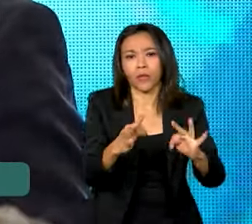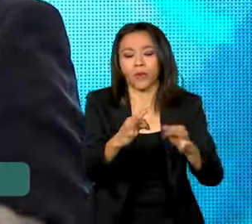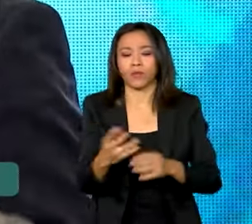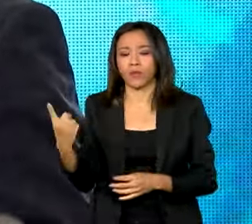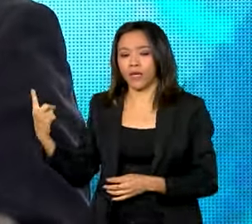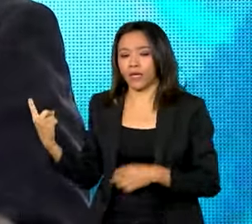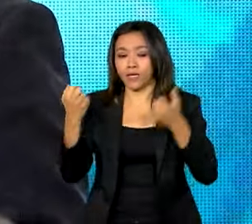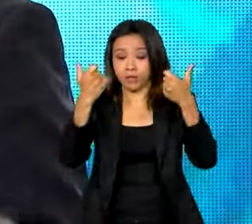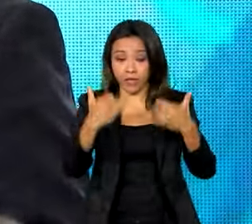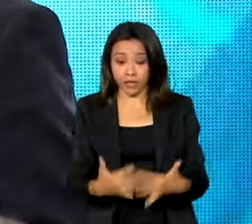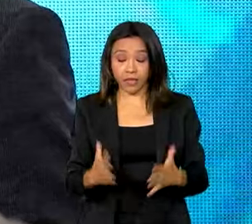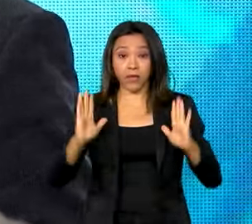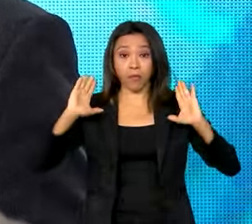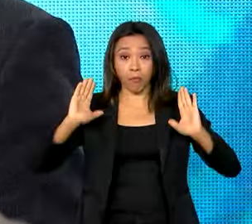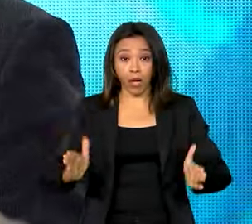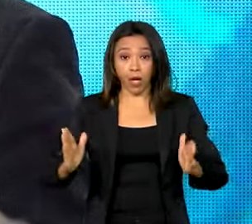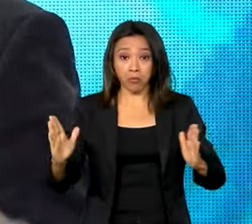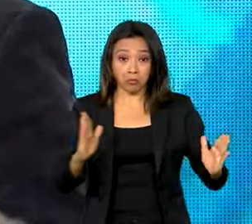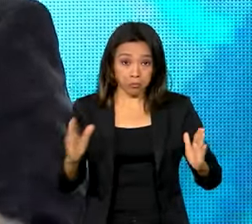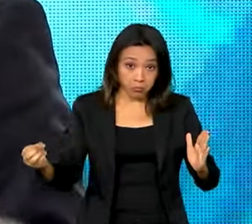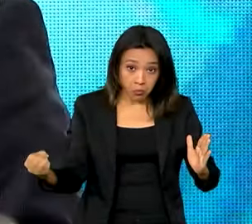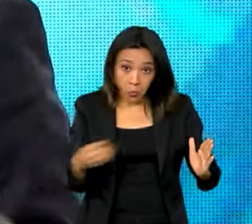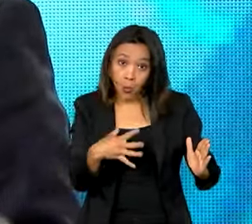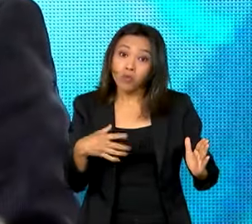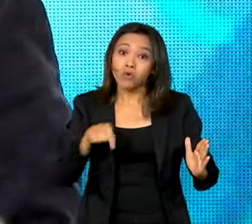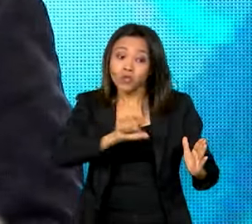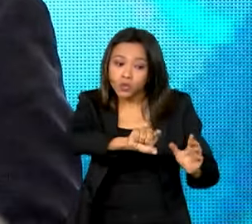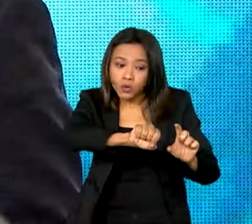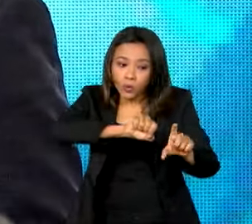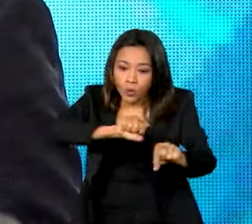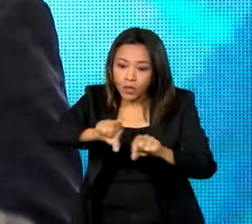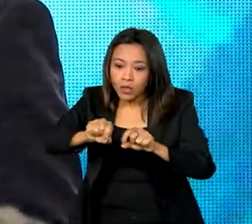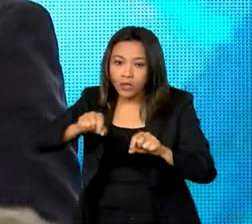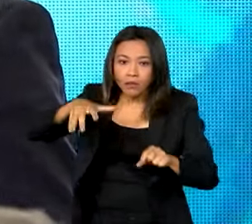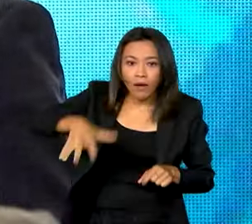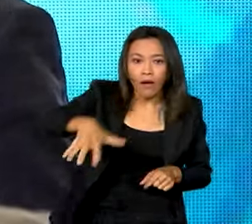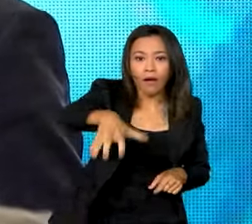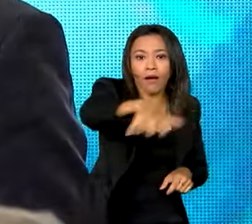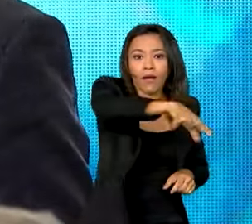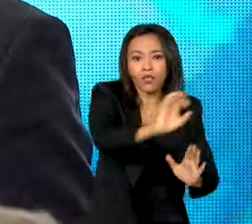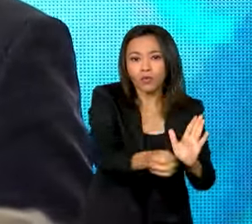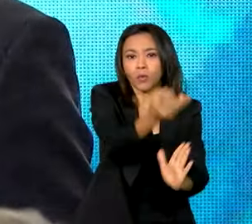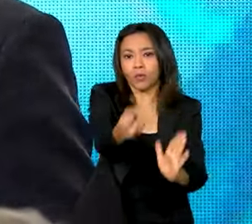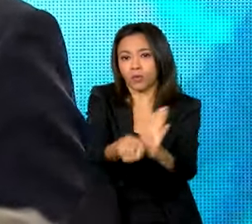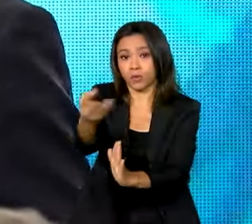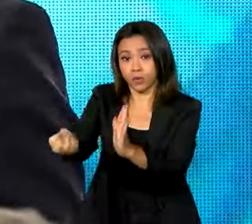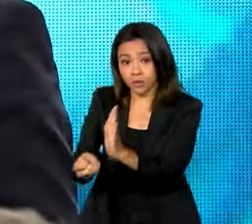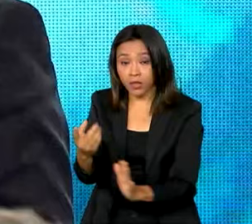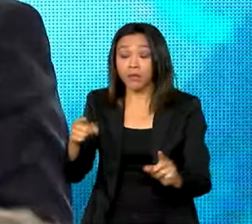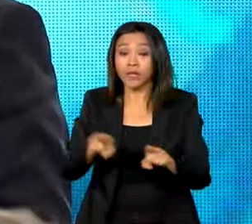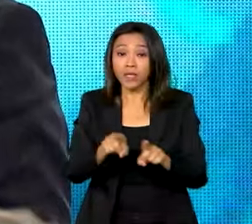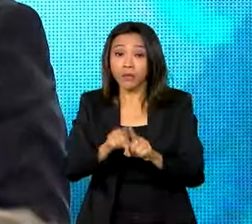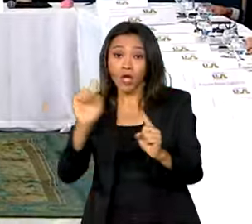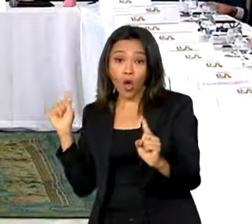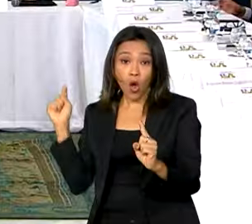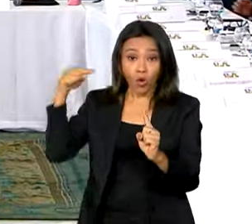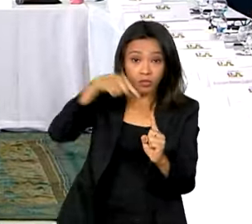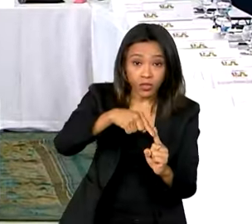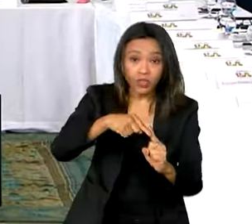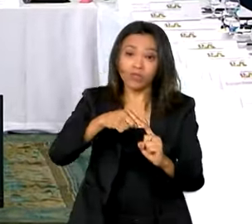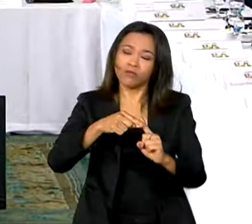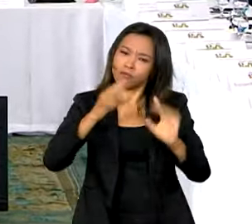fase, com a escolha de cadeias produtivas prioritárias e a apresentação de metas mais concretas e tangíveis.